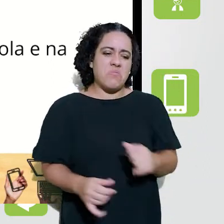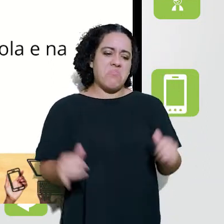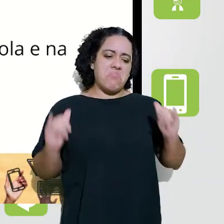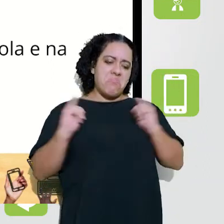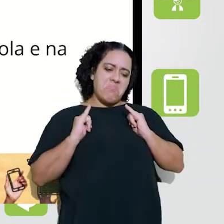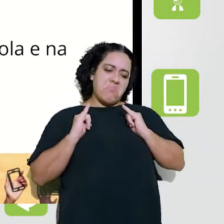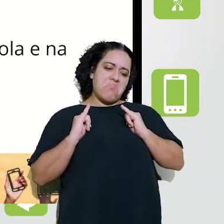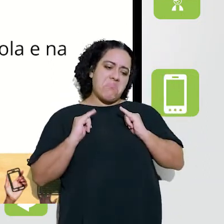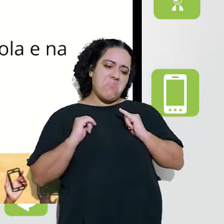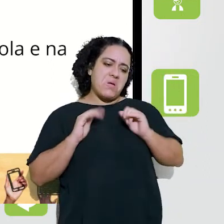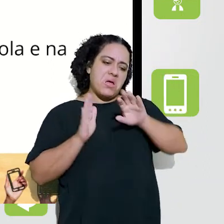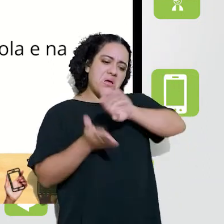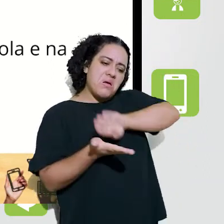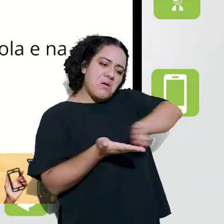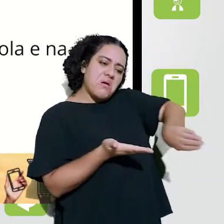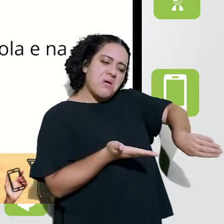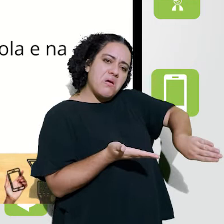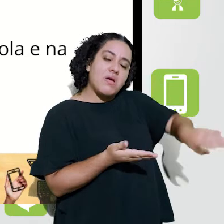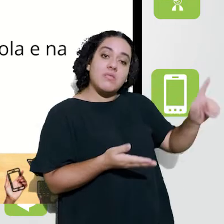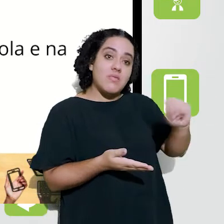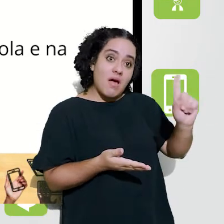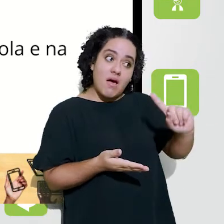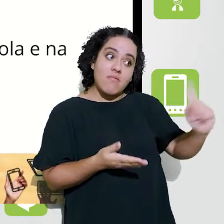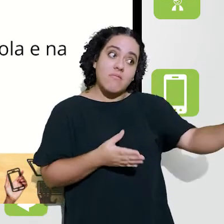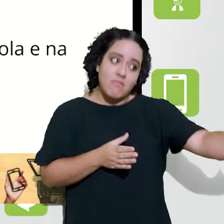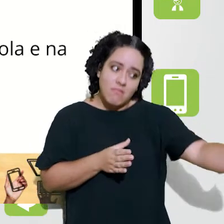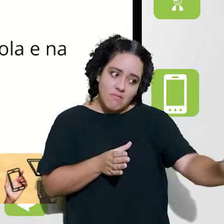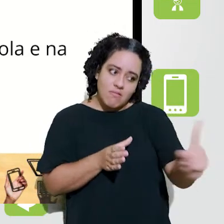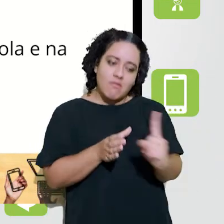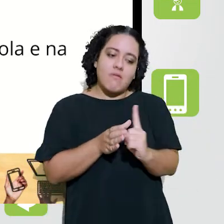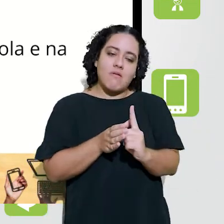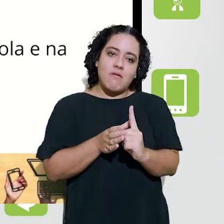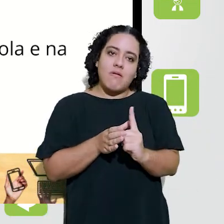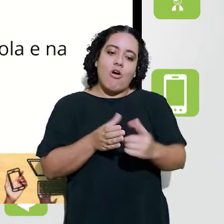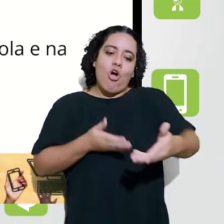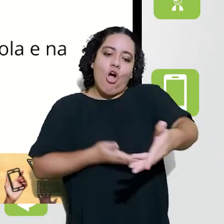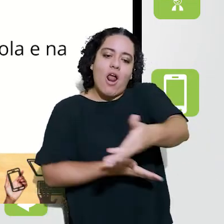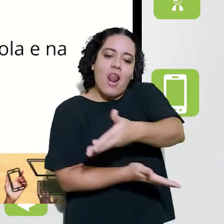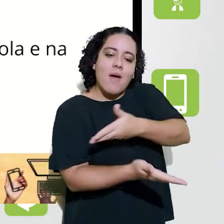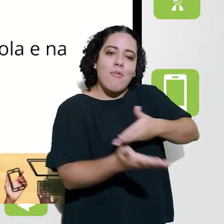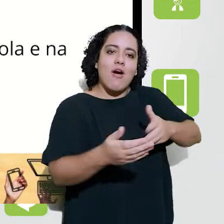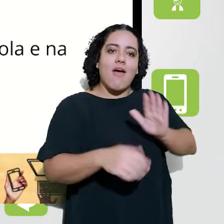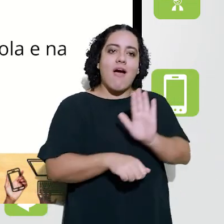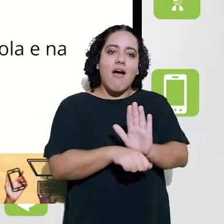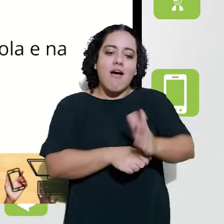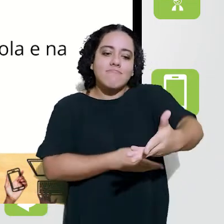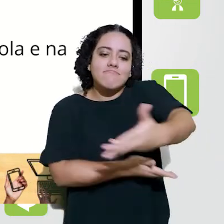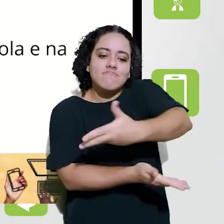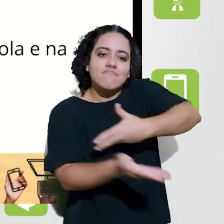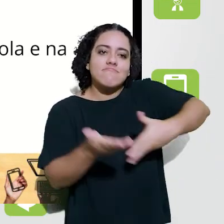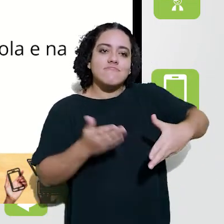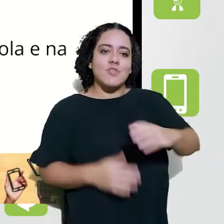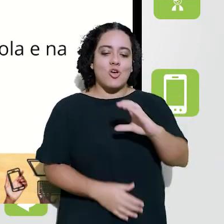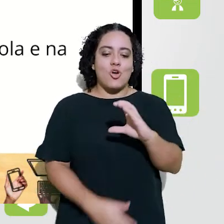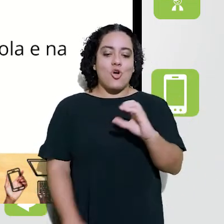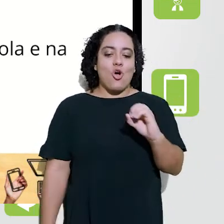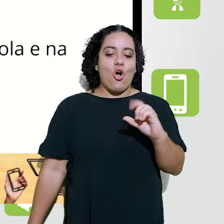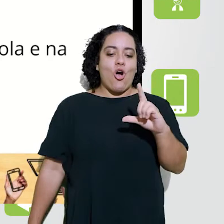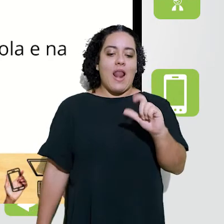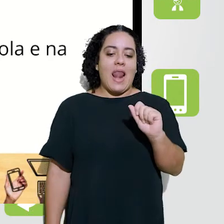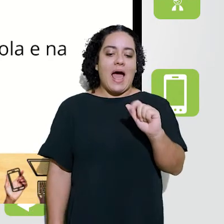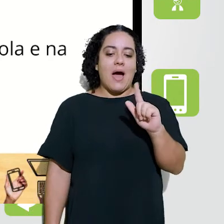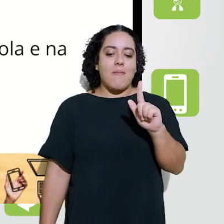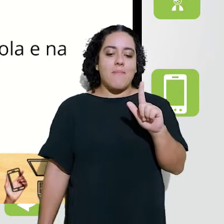pensando que o aluno não vai estar a par, ele não vai ser um sujeito passivo desse processo, ele sempre vai colaborar,